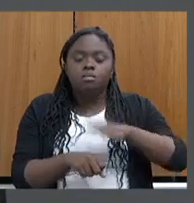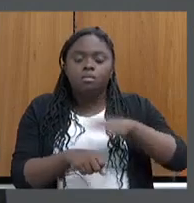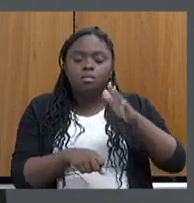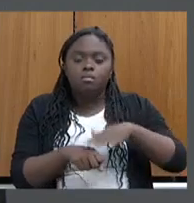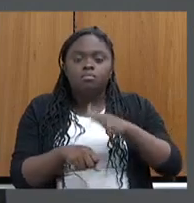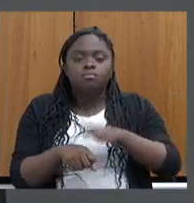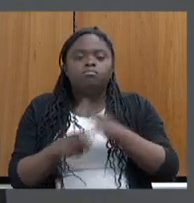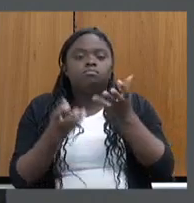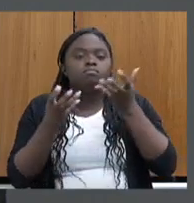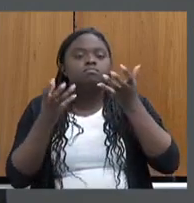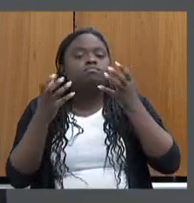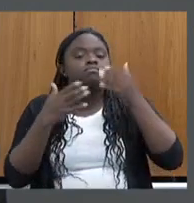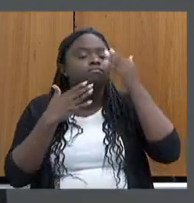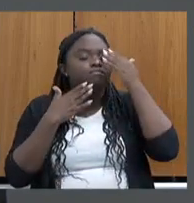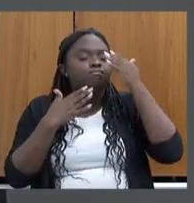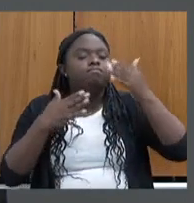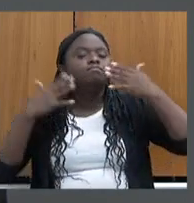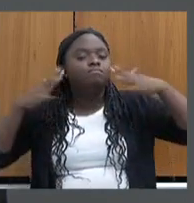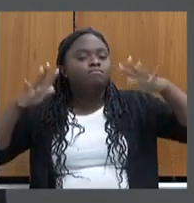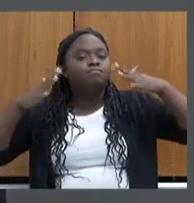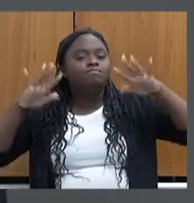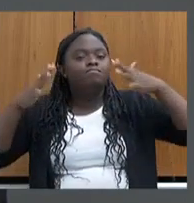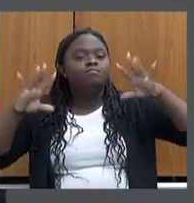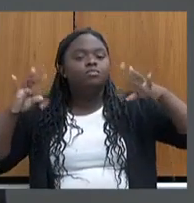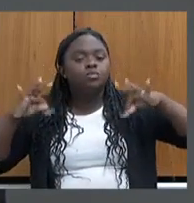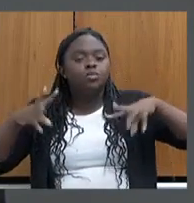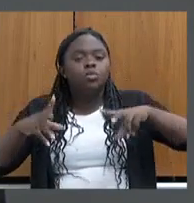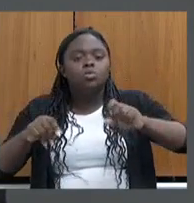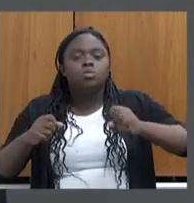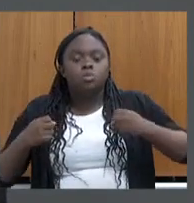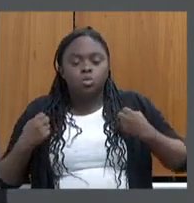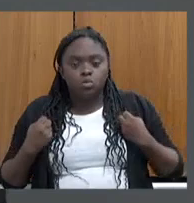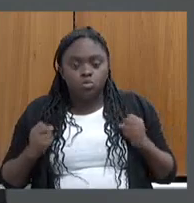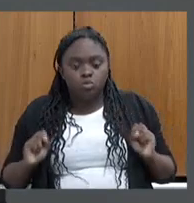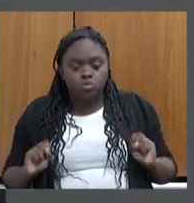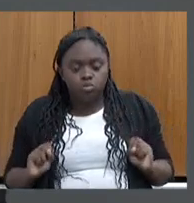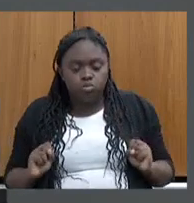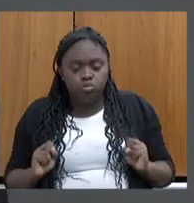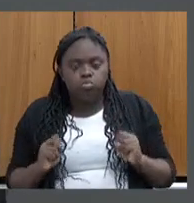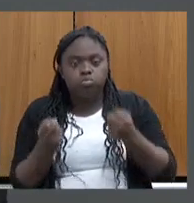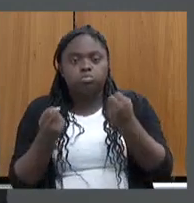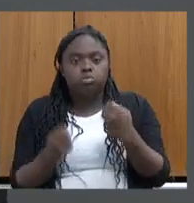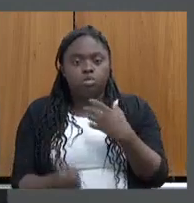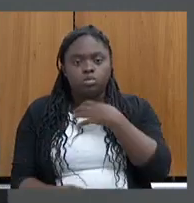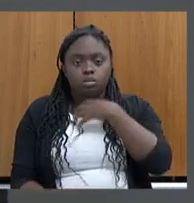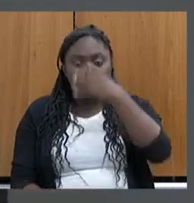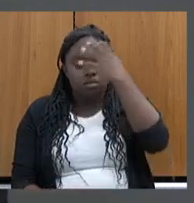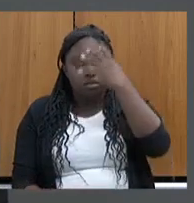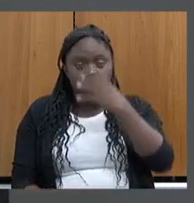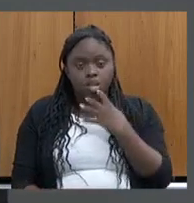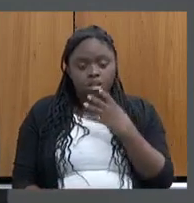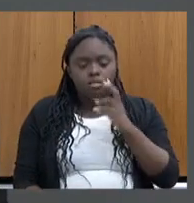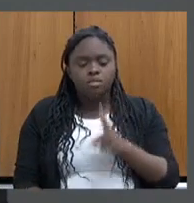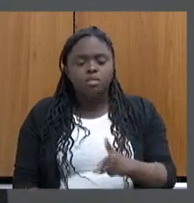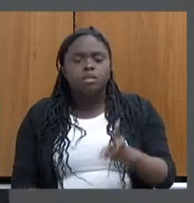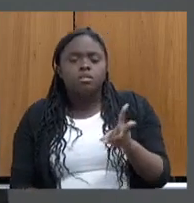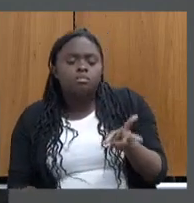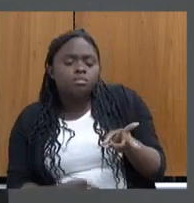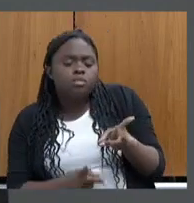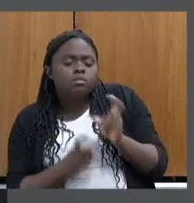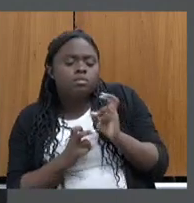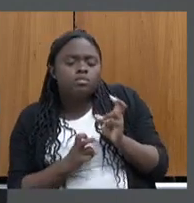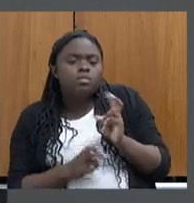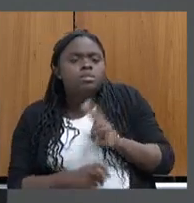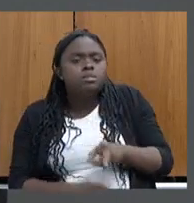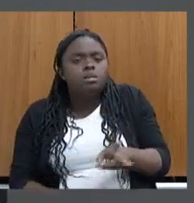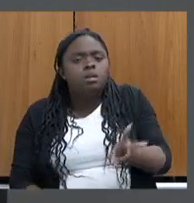os parabéns pelo enfrentamento e a forma séria, a forma sempre ouvindo, sempre